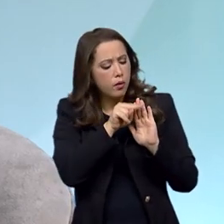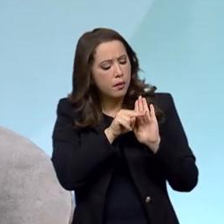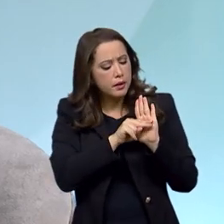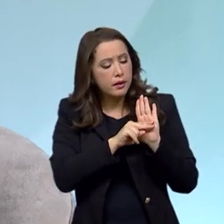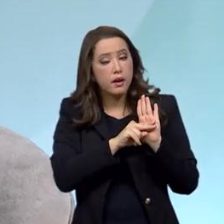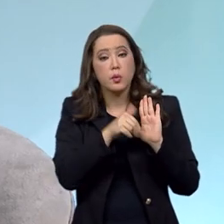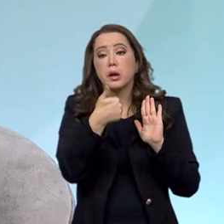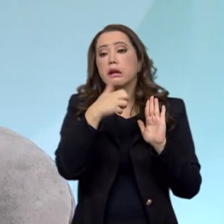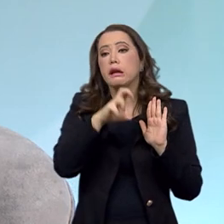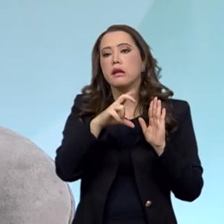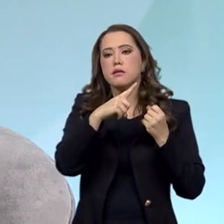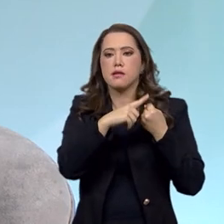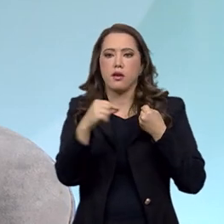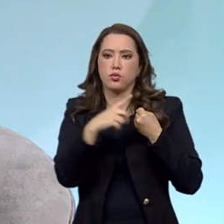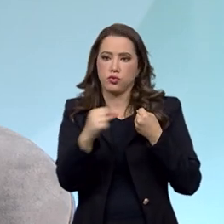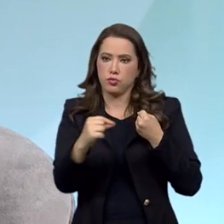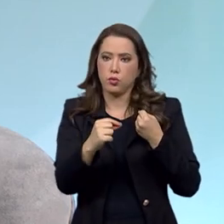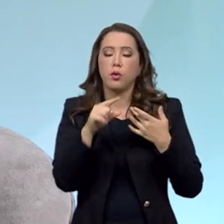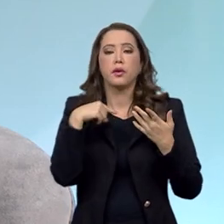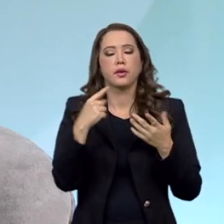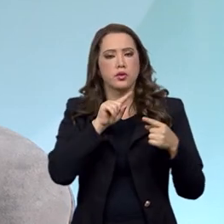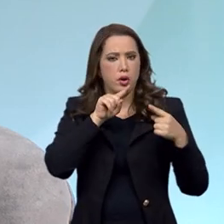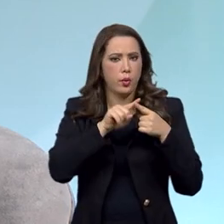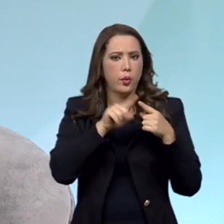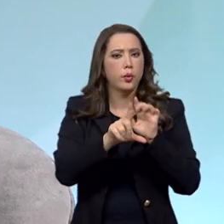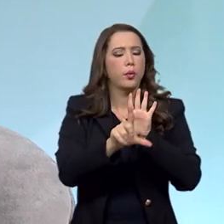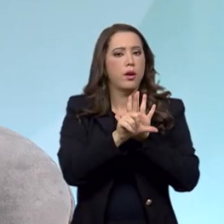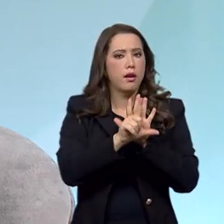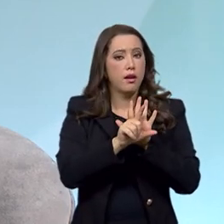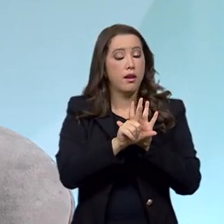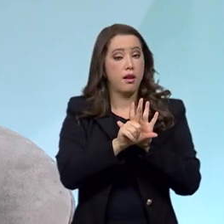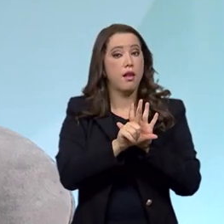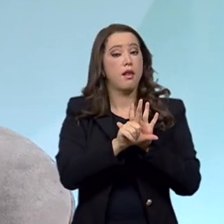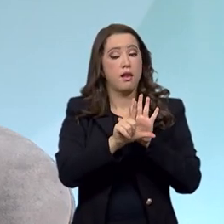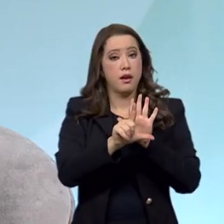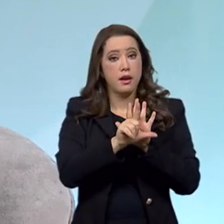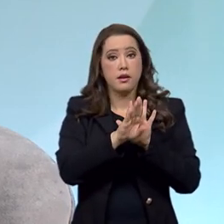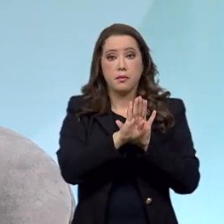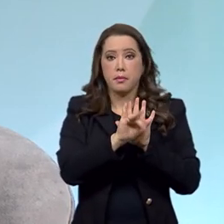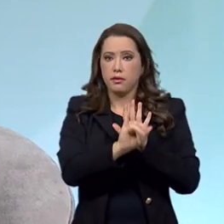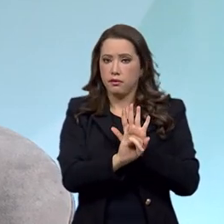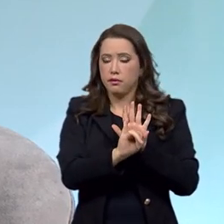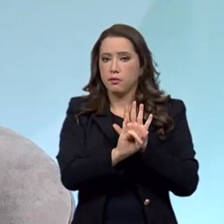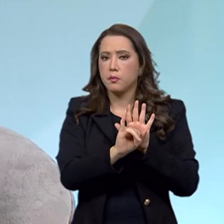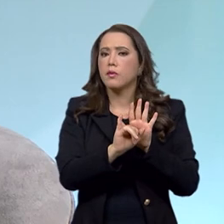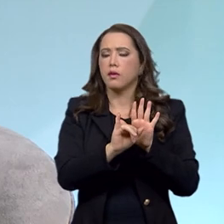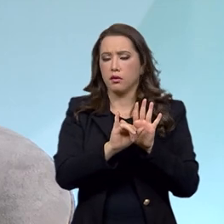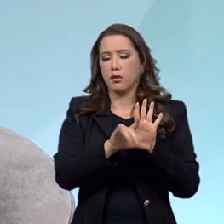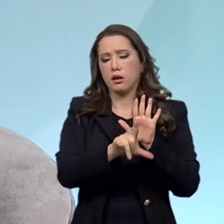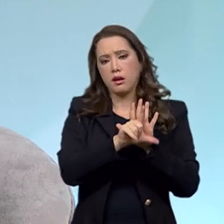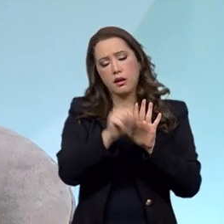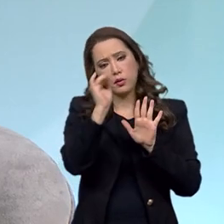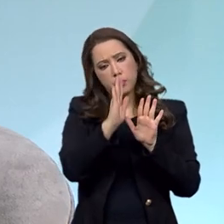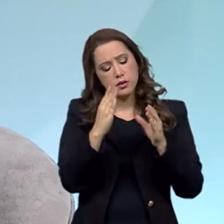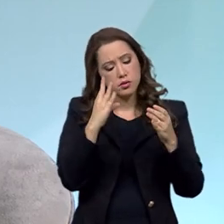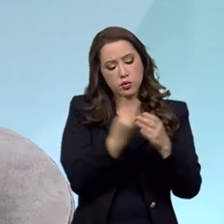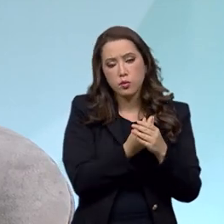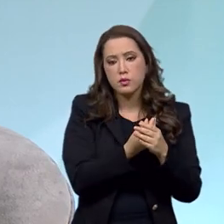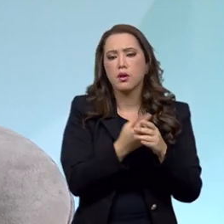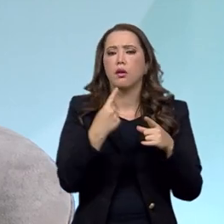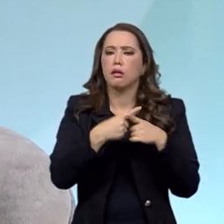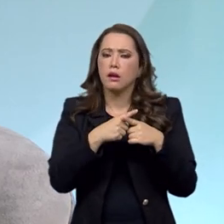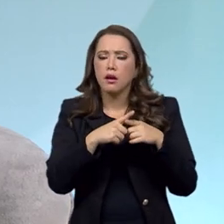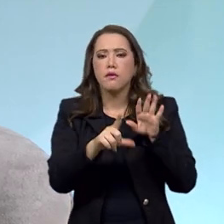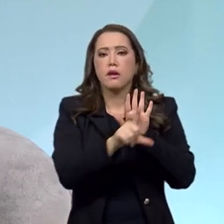convenção através da Lei Brasileira de Inclusão. E essa regulamentação se deu, seja através de leis específicas, seja